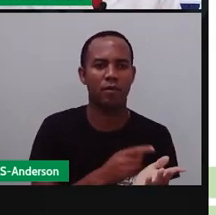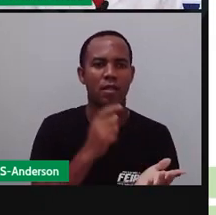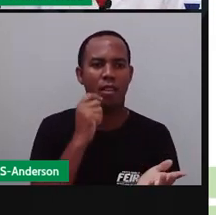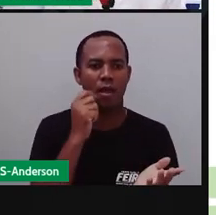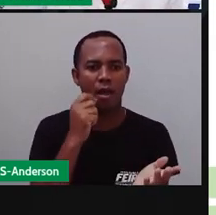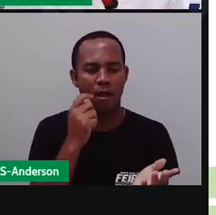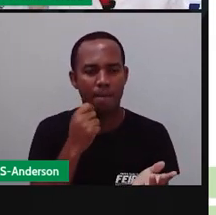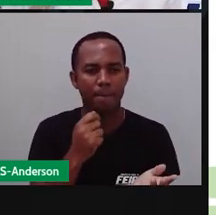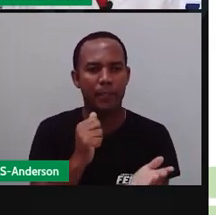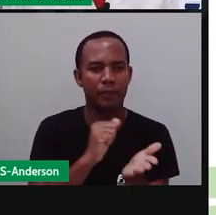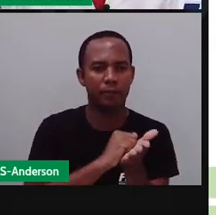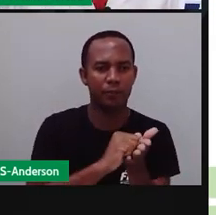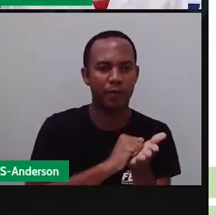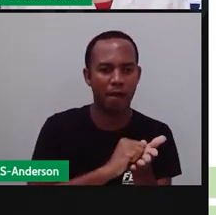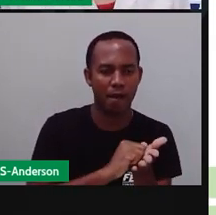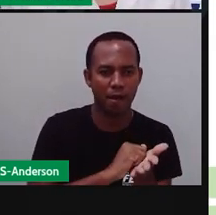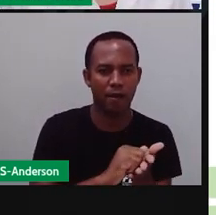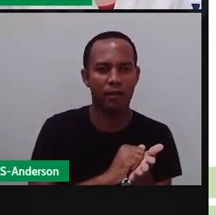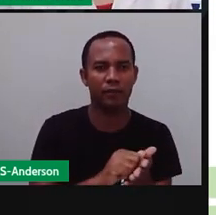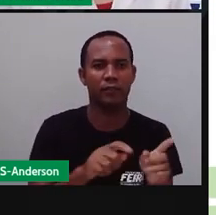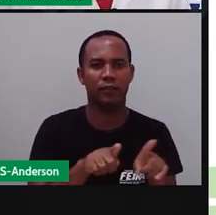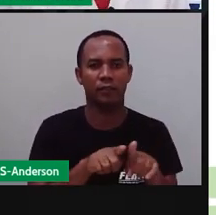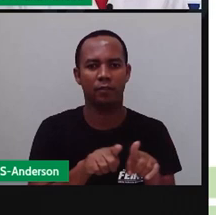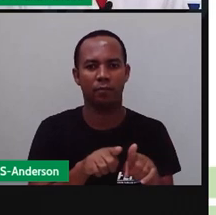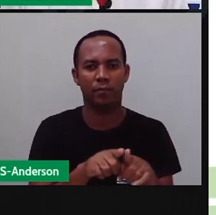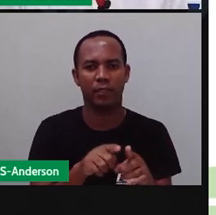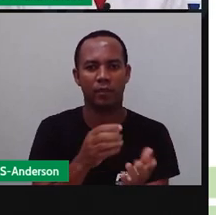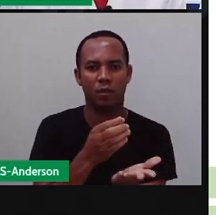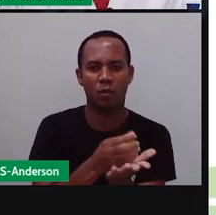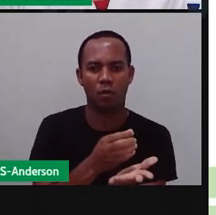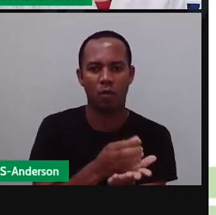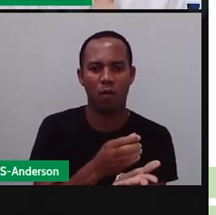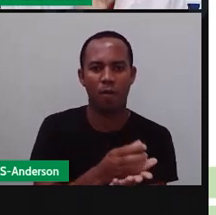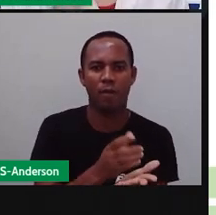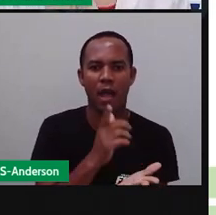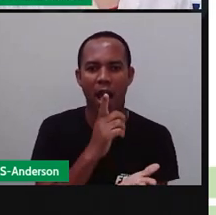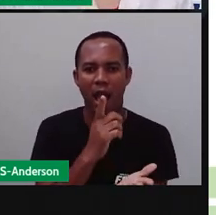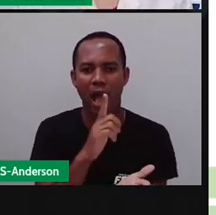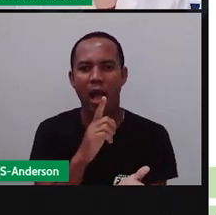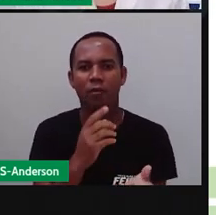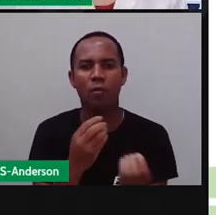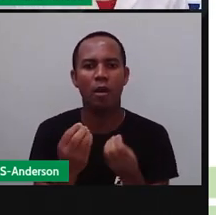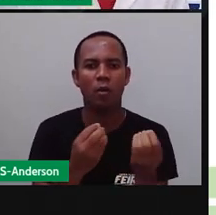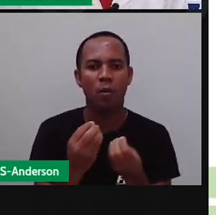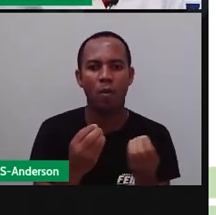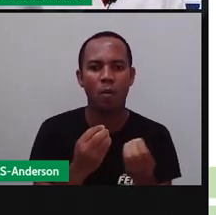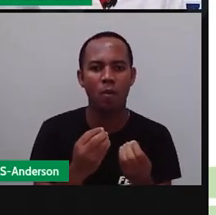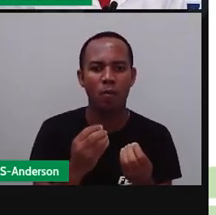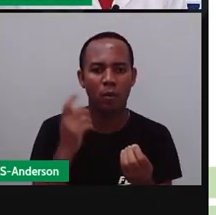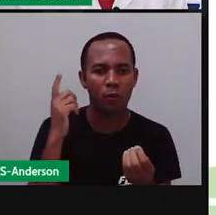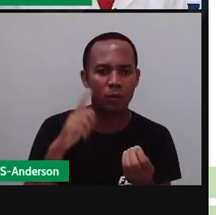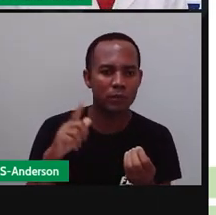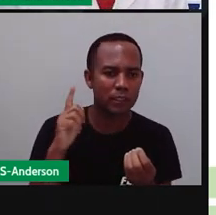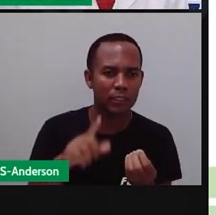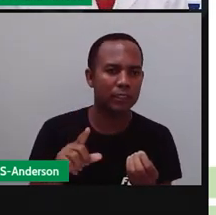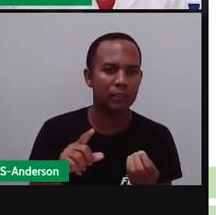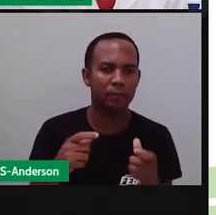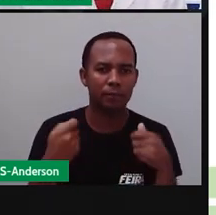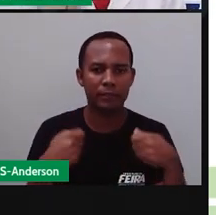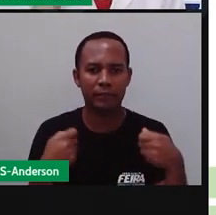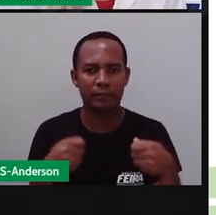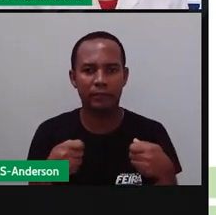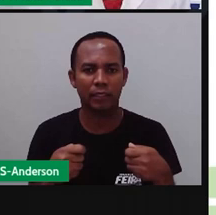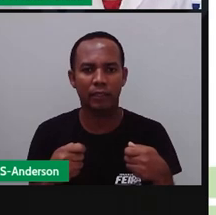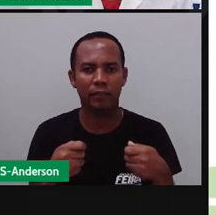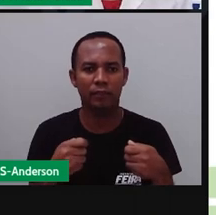borracha, aquele copinho de água, aquela garrafinha de água, pra garantir que não vão perder nada, que não vão precisar sair